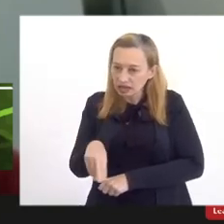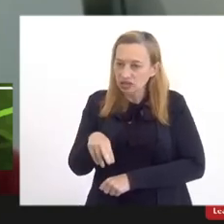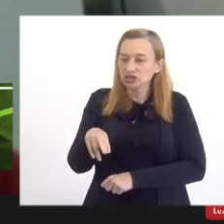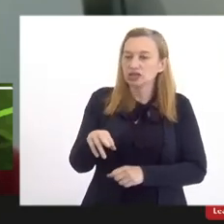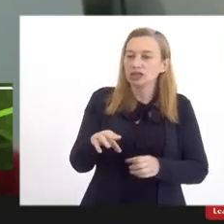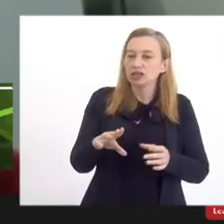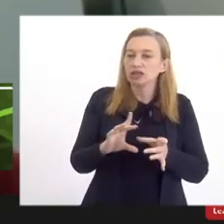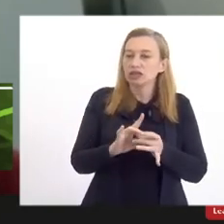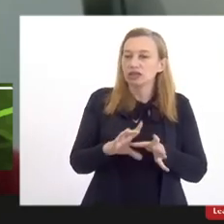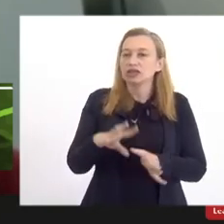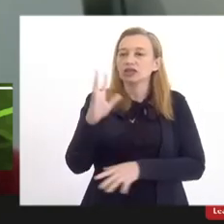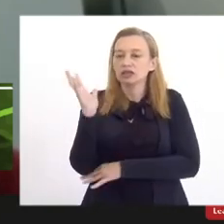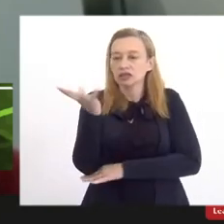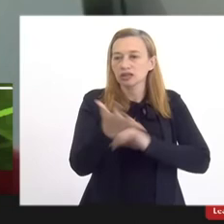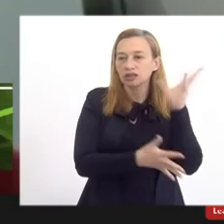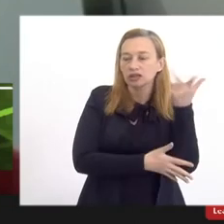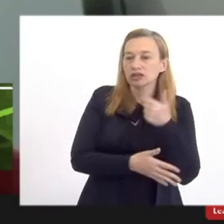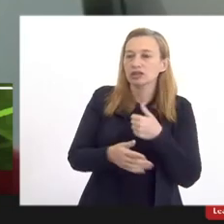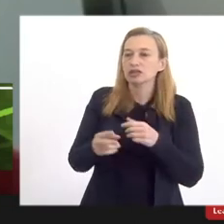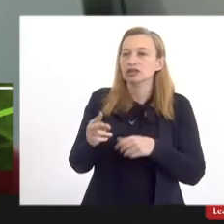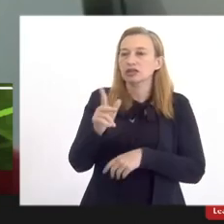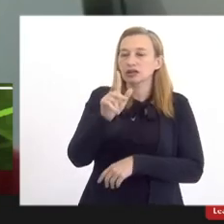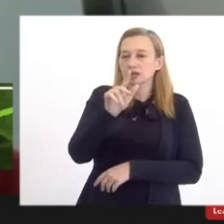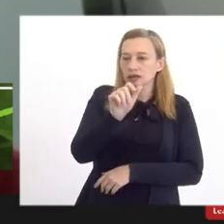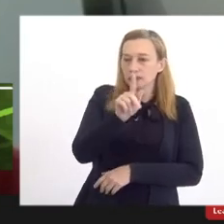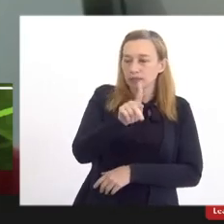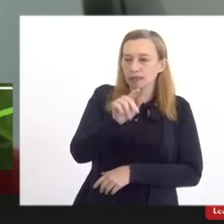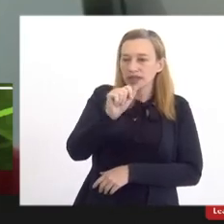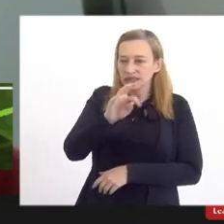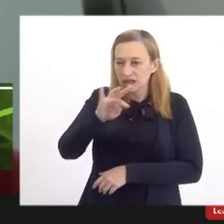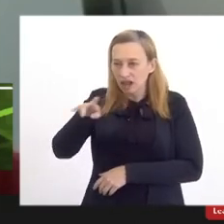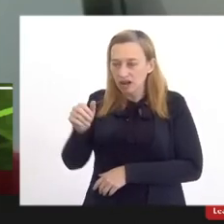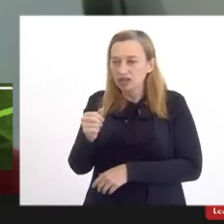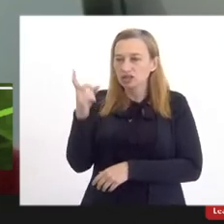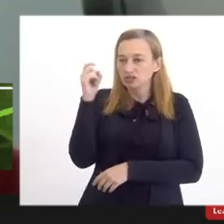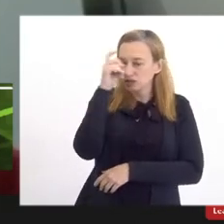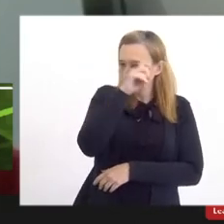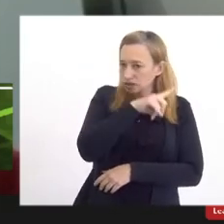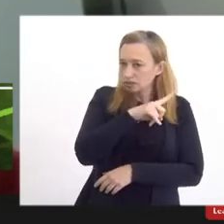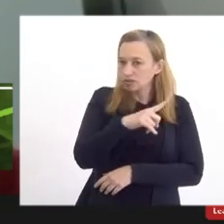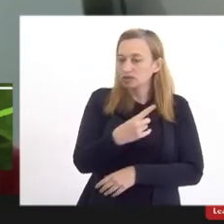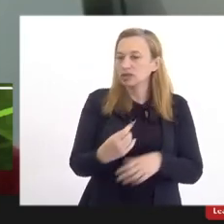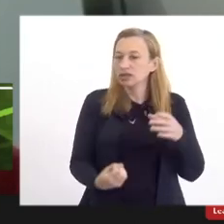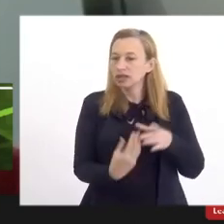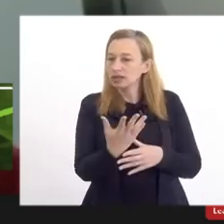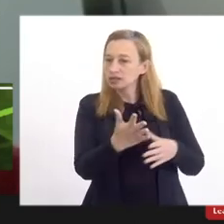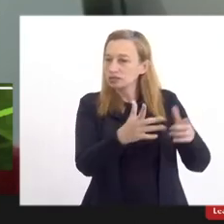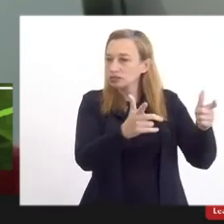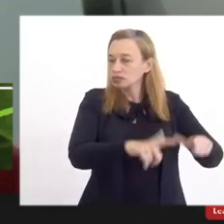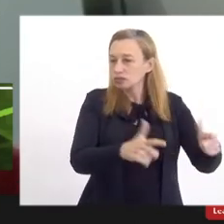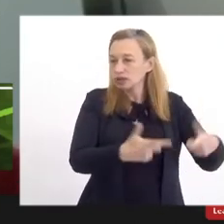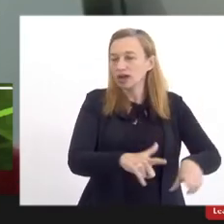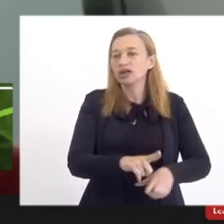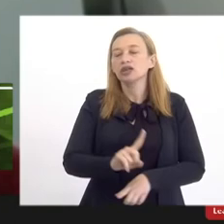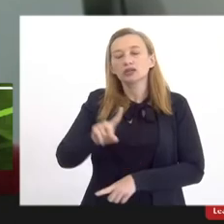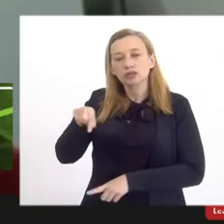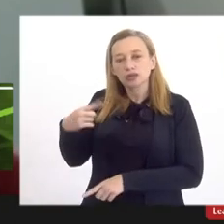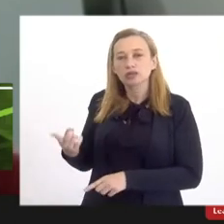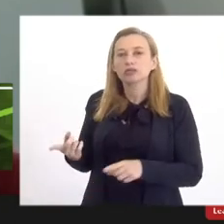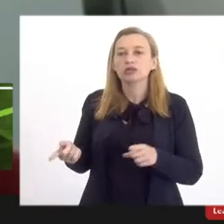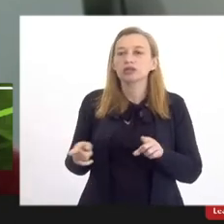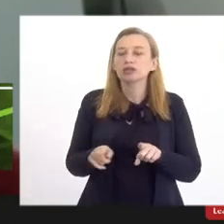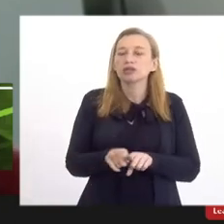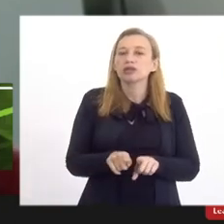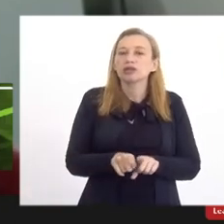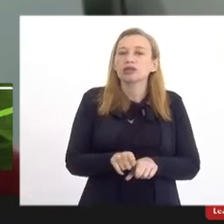ambiental e construção de passarela, que dificulta muito a concretização. Por outro lado, decidiu, então, pela